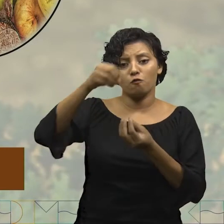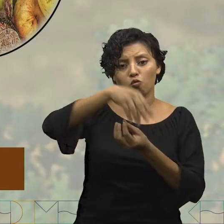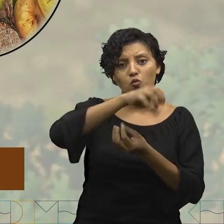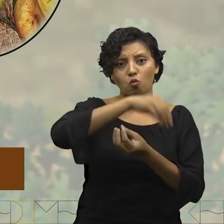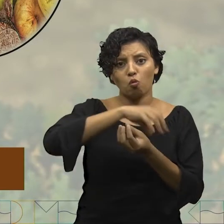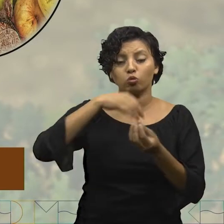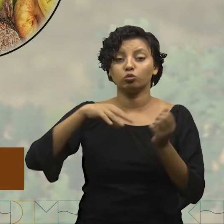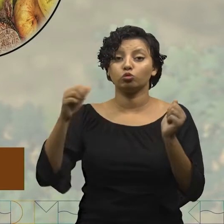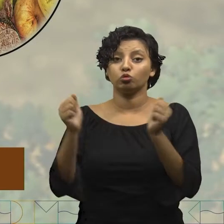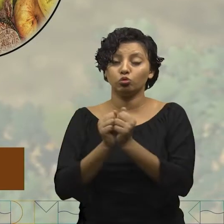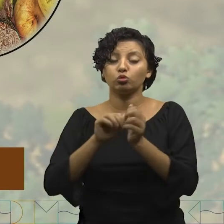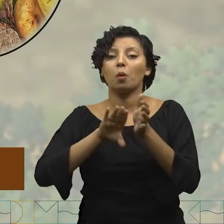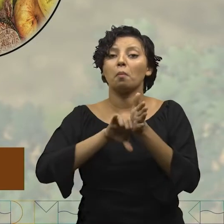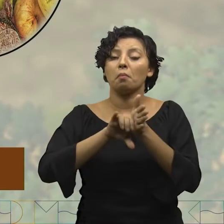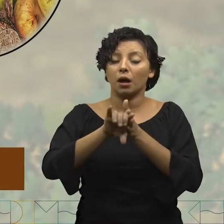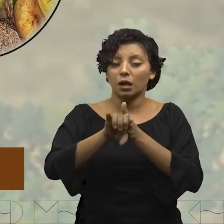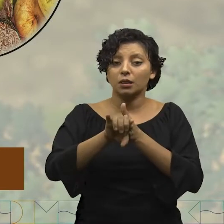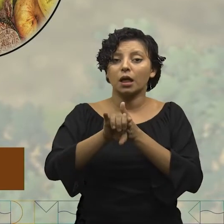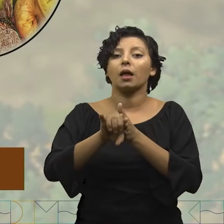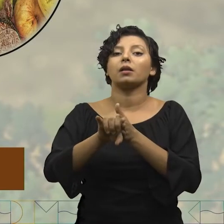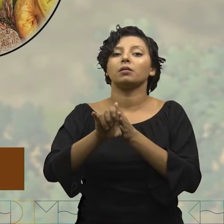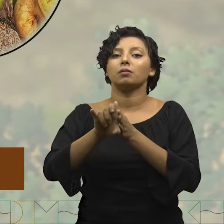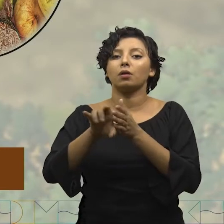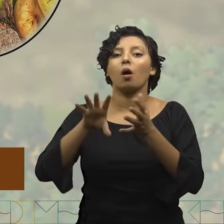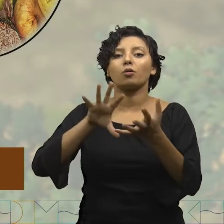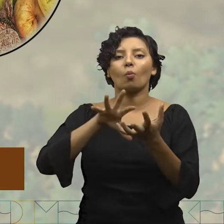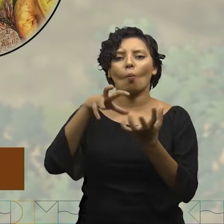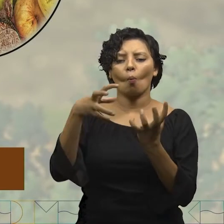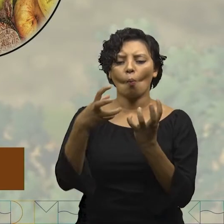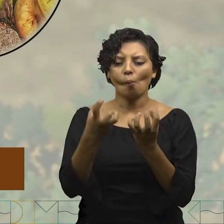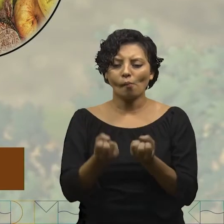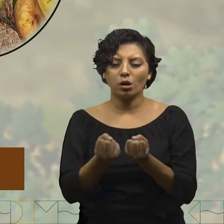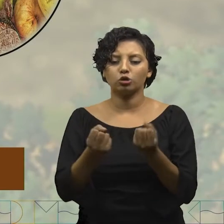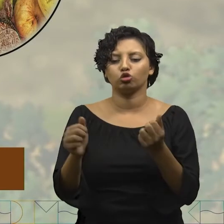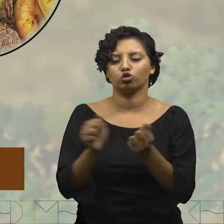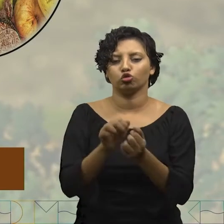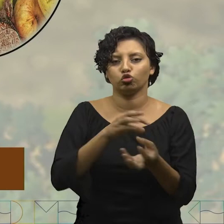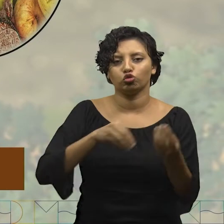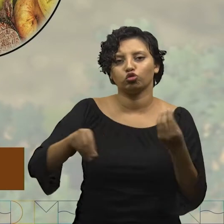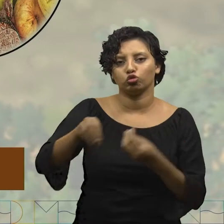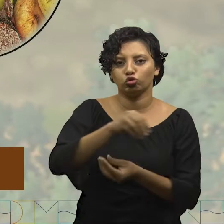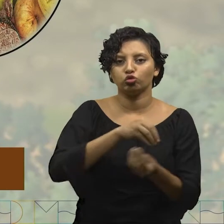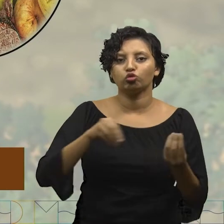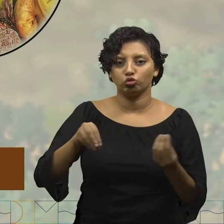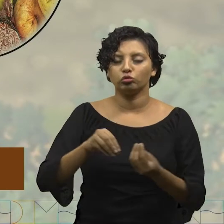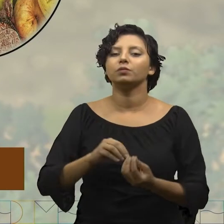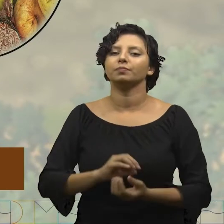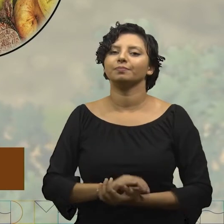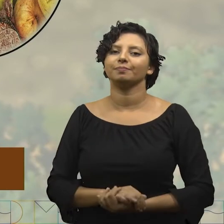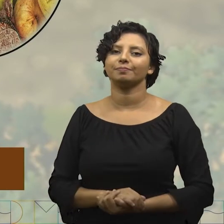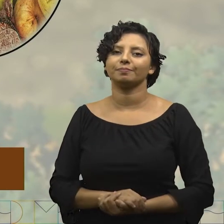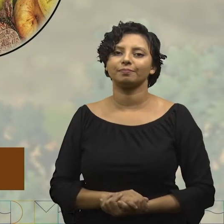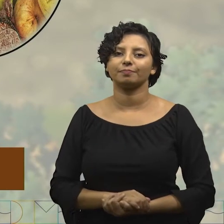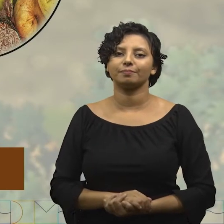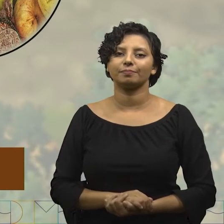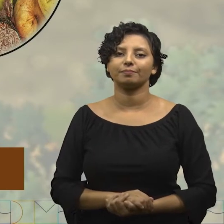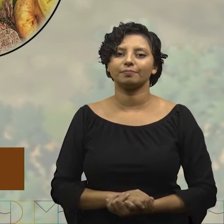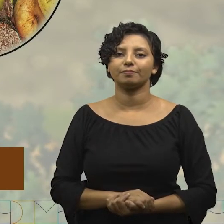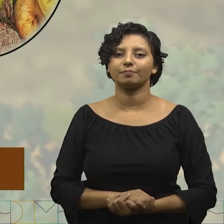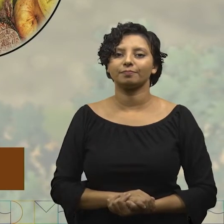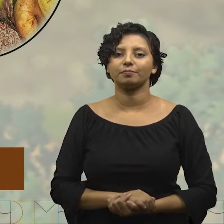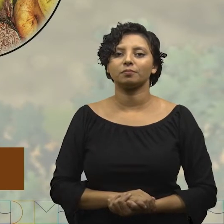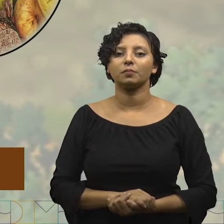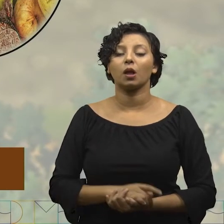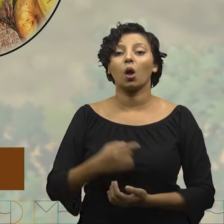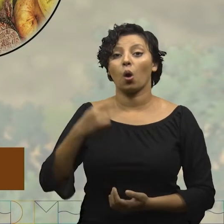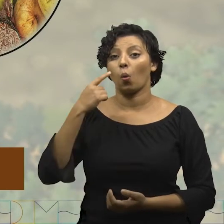bactérias saprófagas fazem a decomposição da matéria orgânica. No caso, a maçã. Eu ampliei